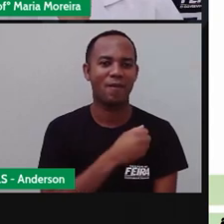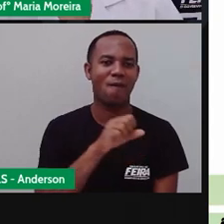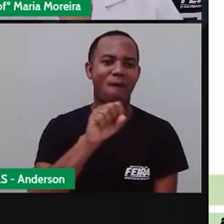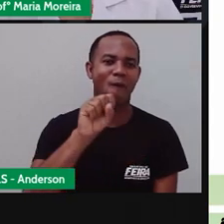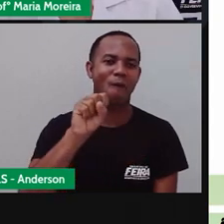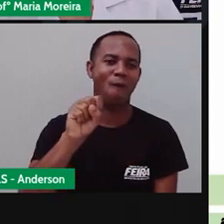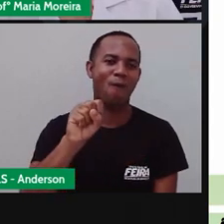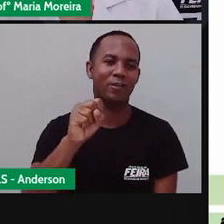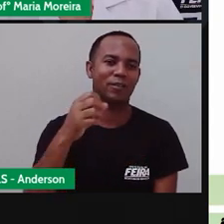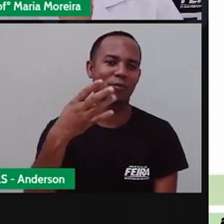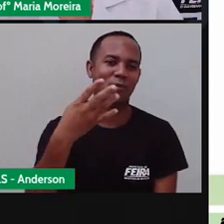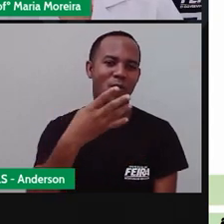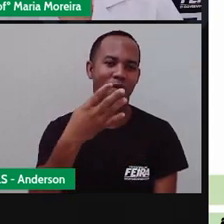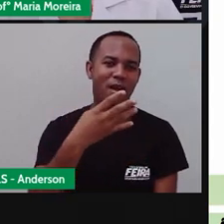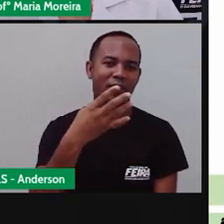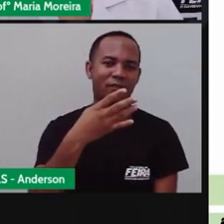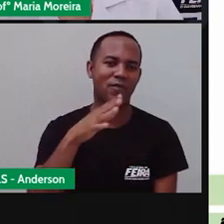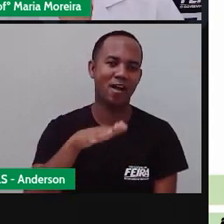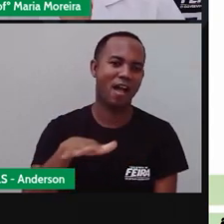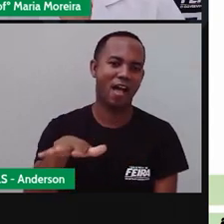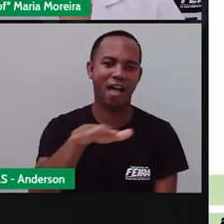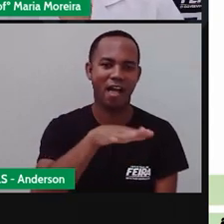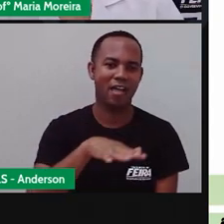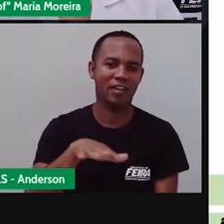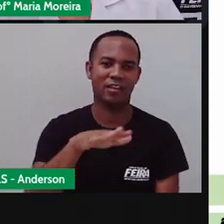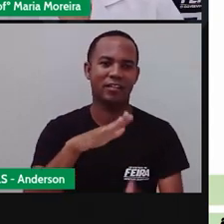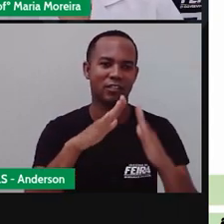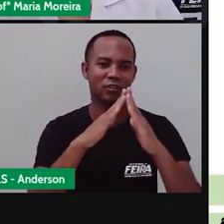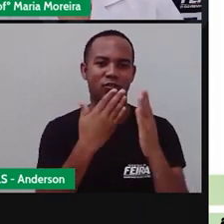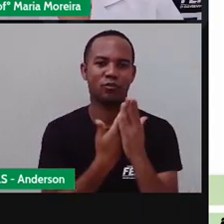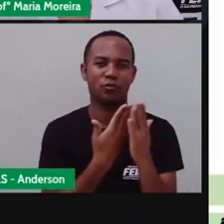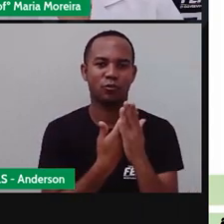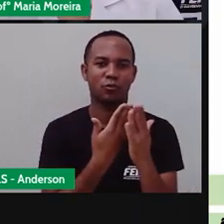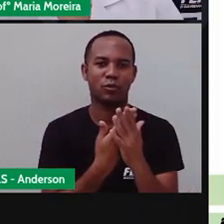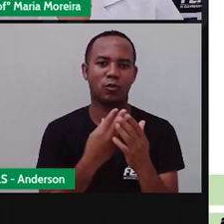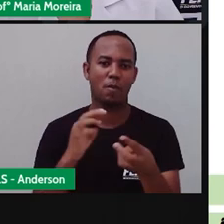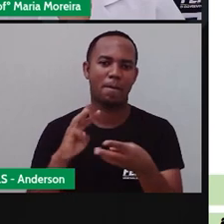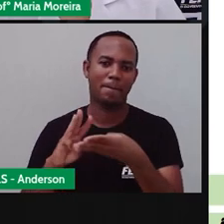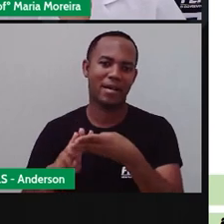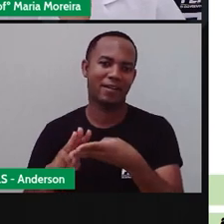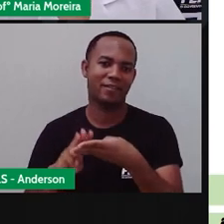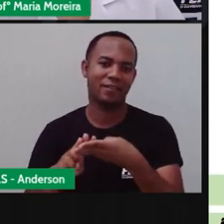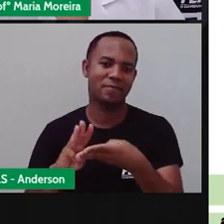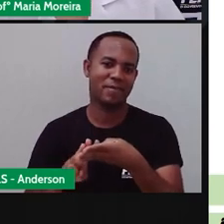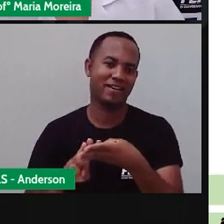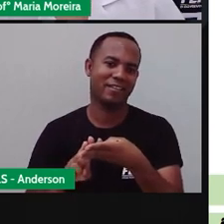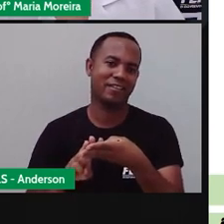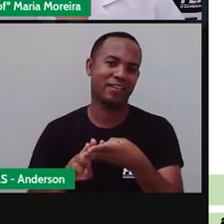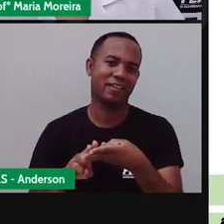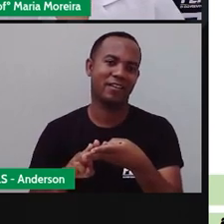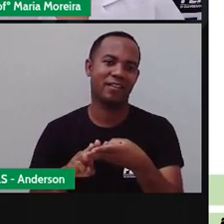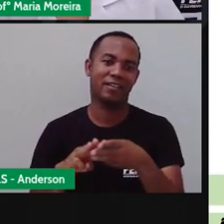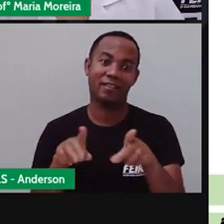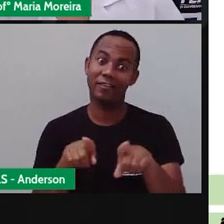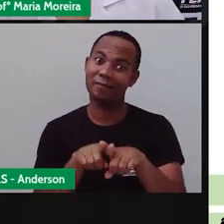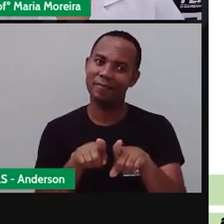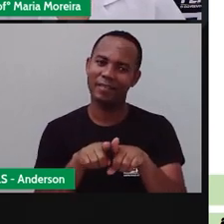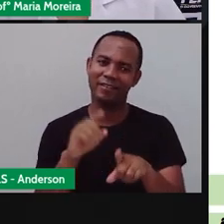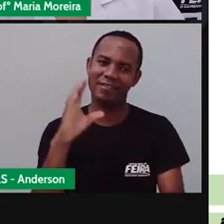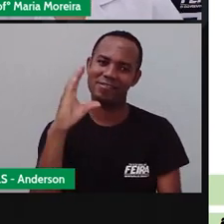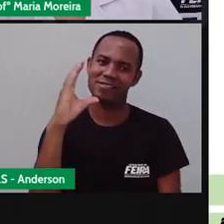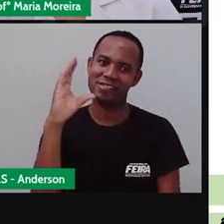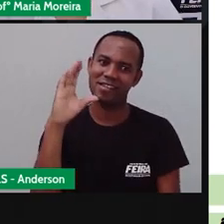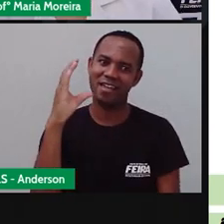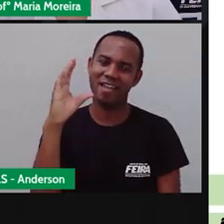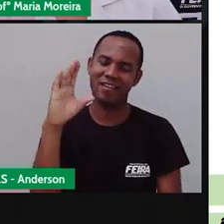Nossa área de conhecimento interdisciplinar, matemática e ciências da natureza, né?